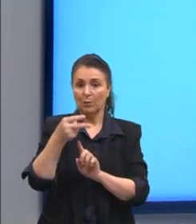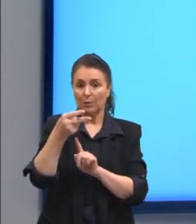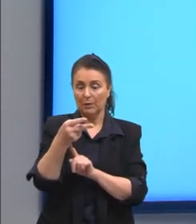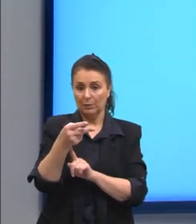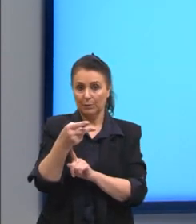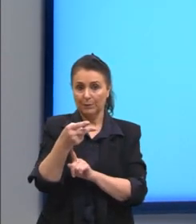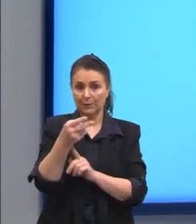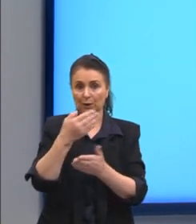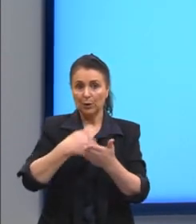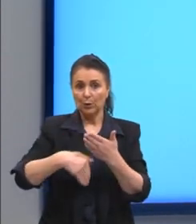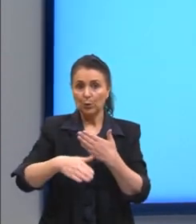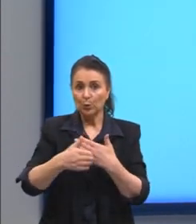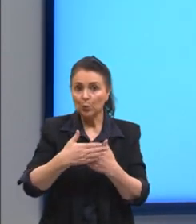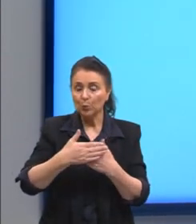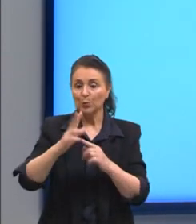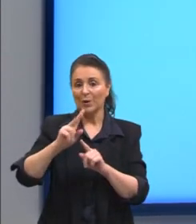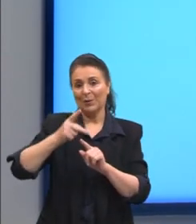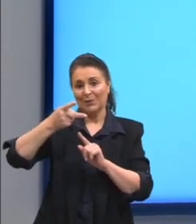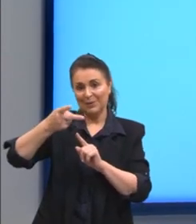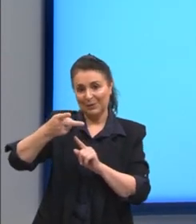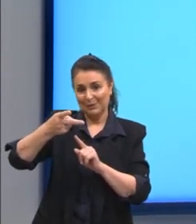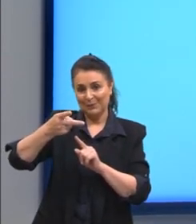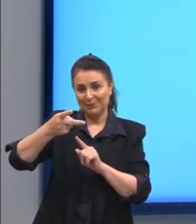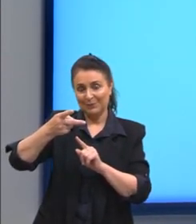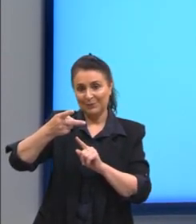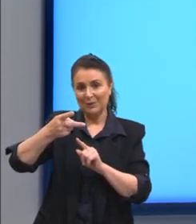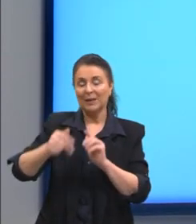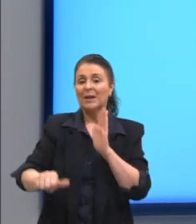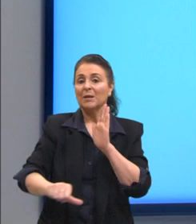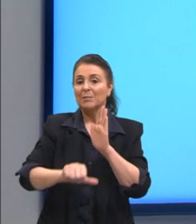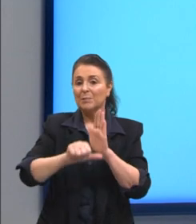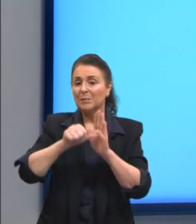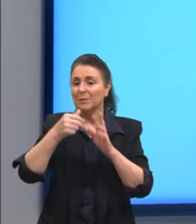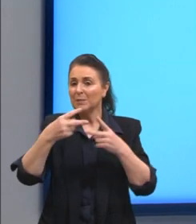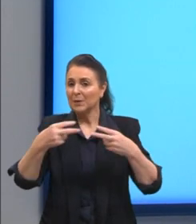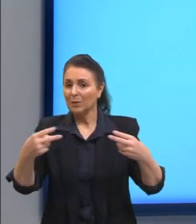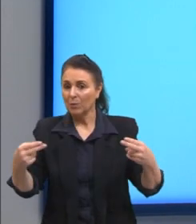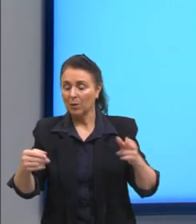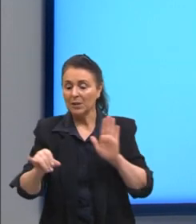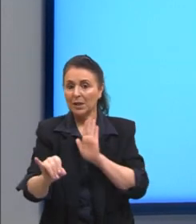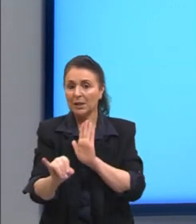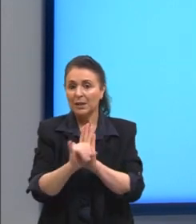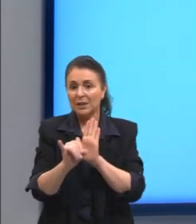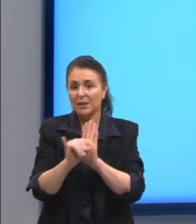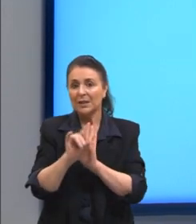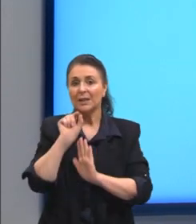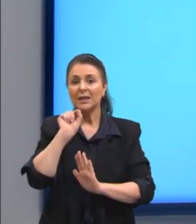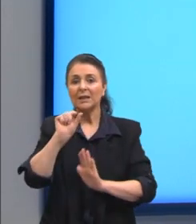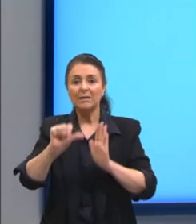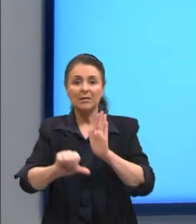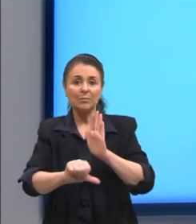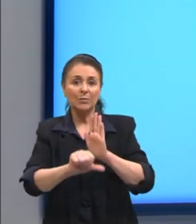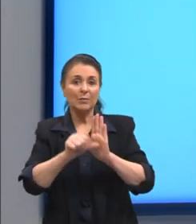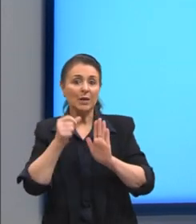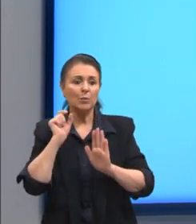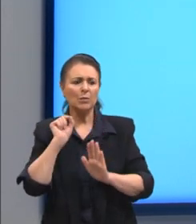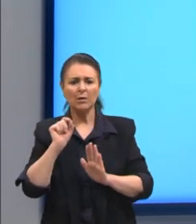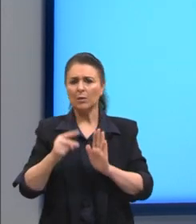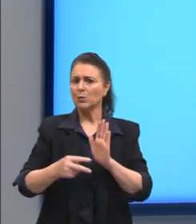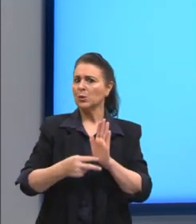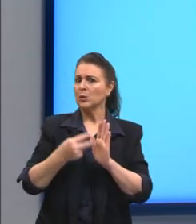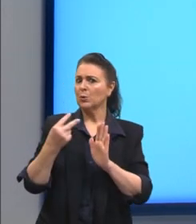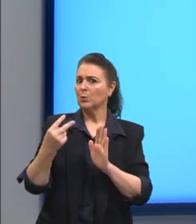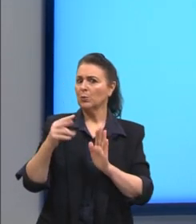tudo isso elevado ao quadrado tá? Primeira coisa identificar quem é primeiro termo e quem é segundo termo